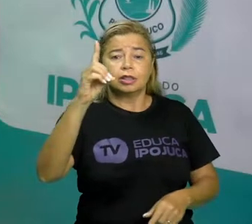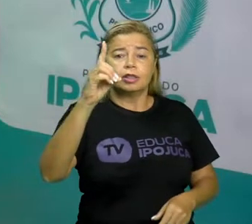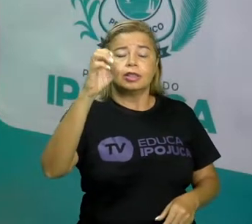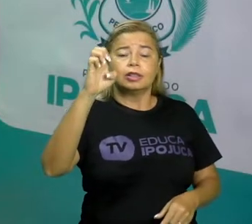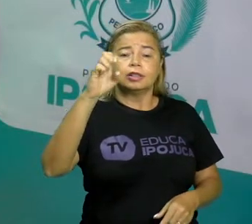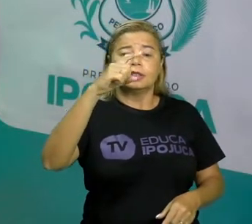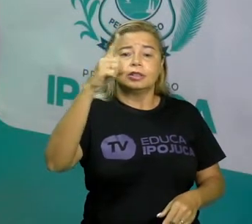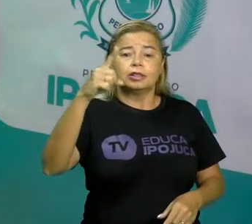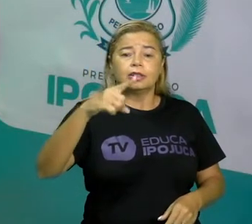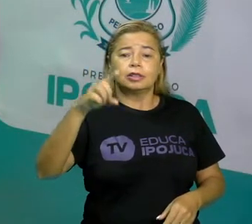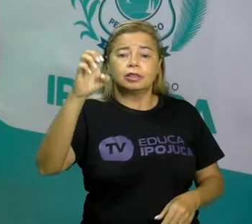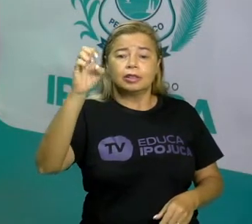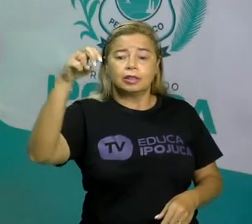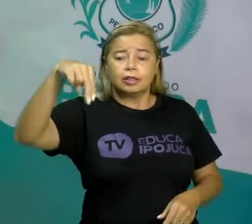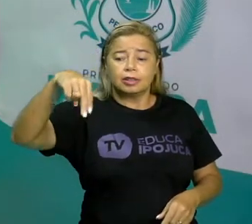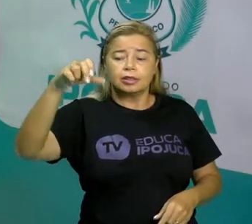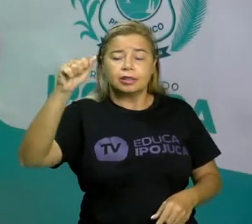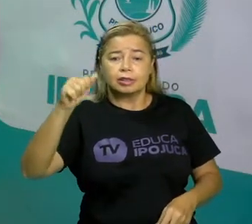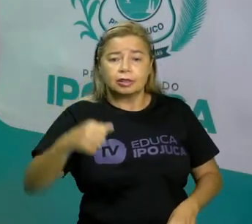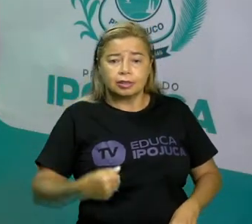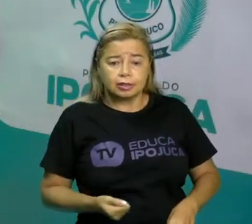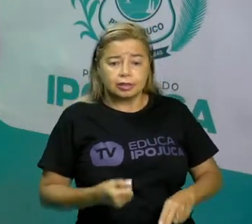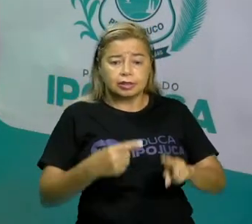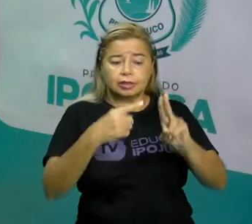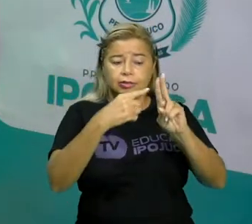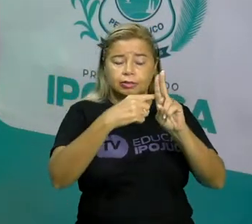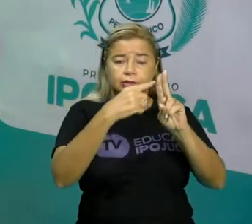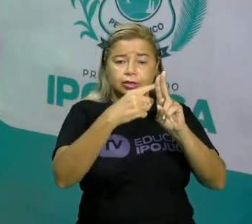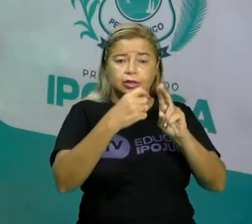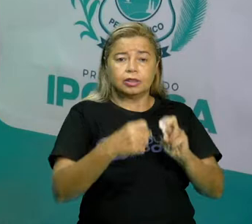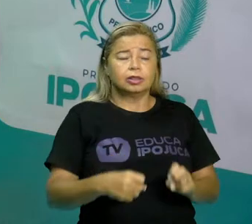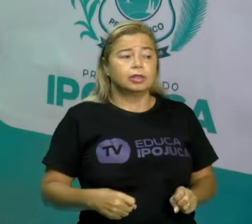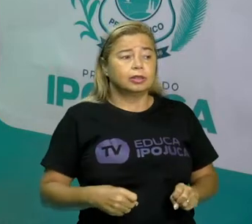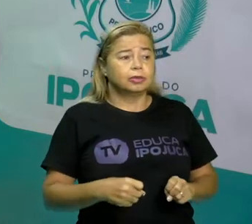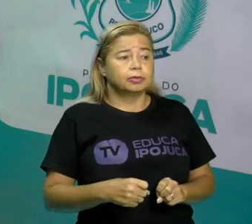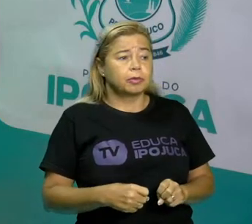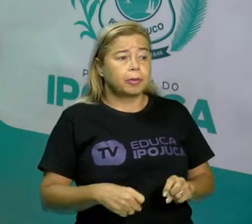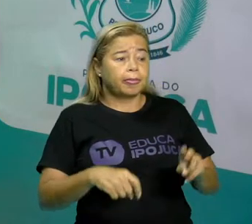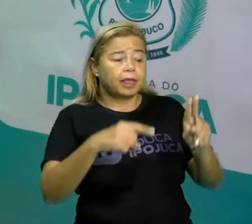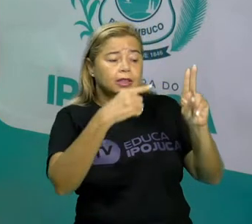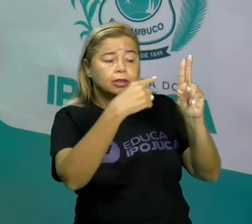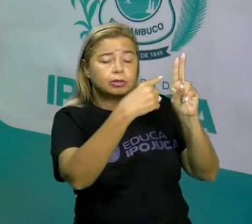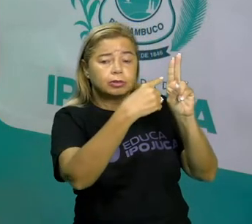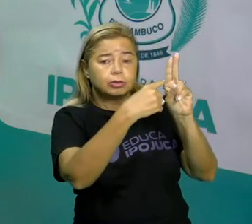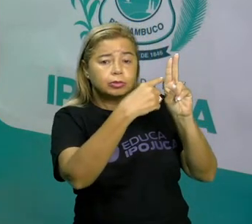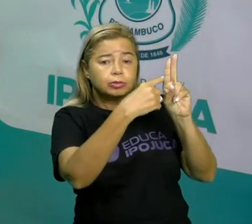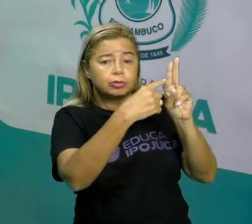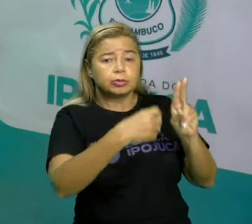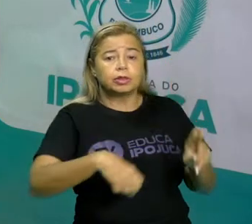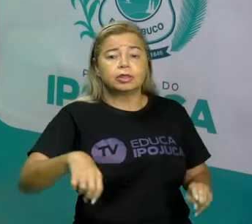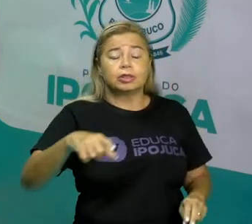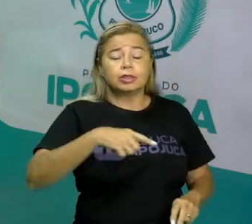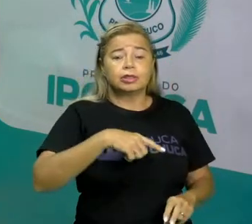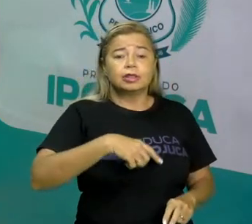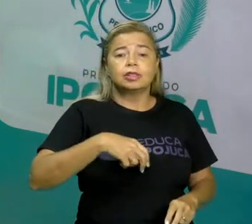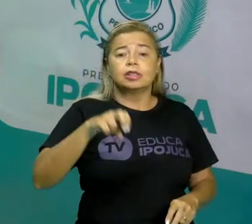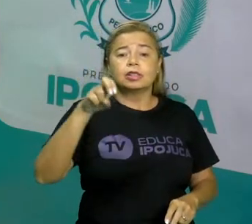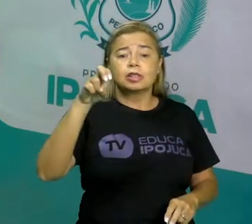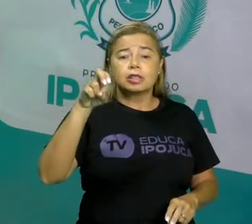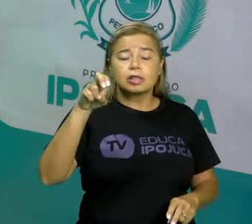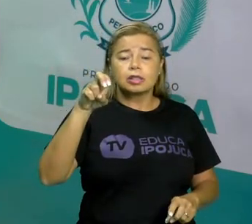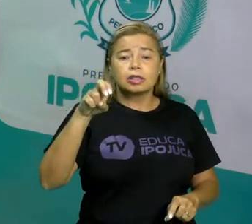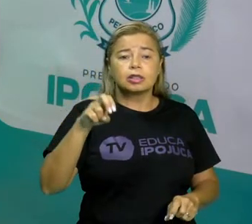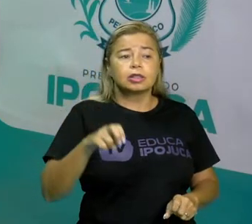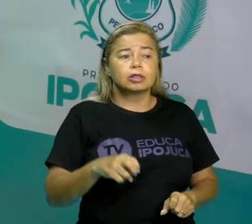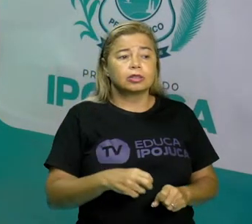eu entendo que eu tenho uma unidade, tenho cinco unidades, que é como se você tivesse, vamos pensar um